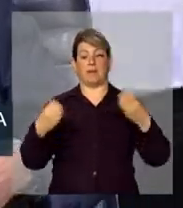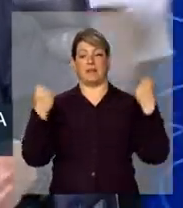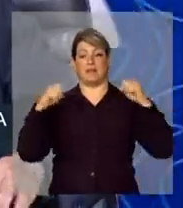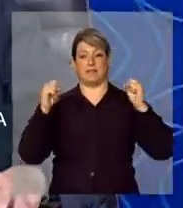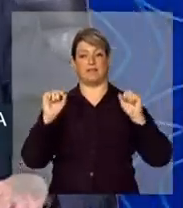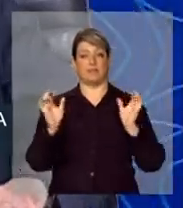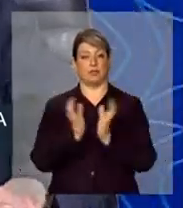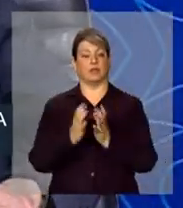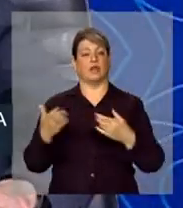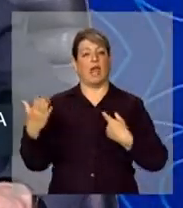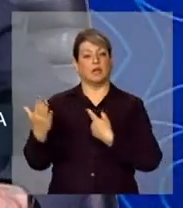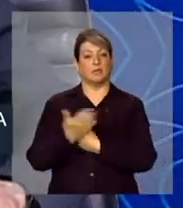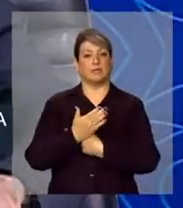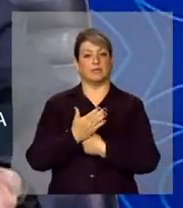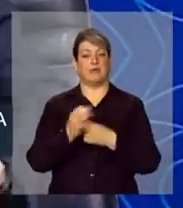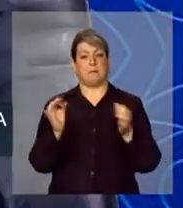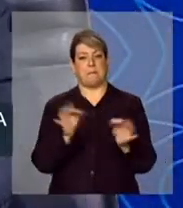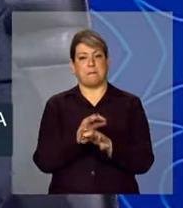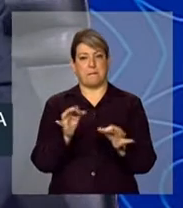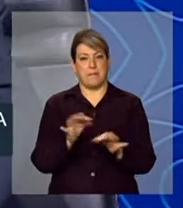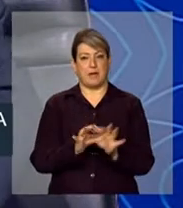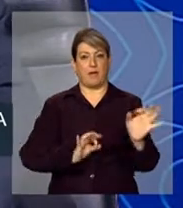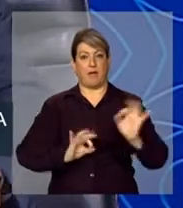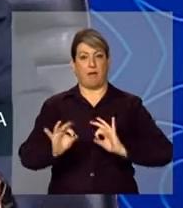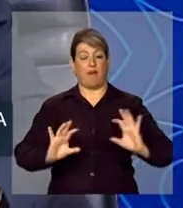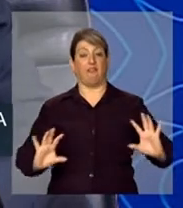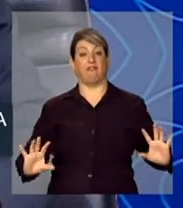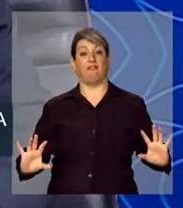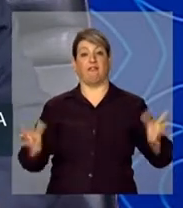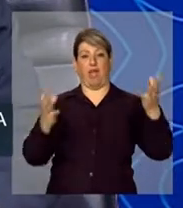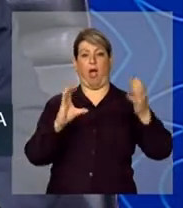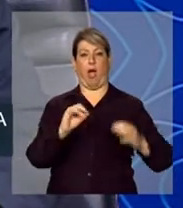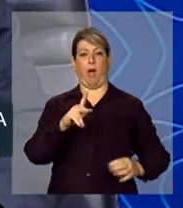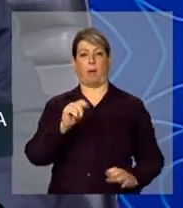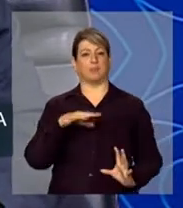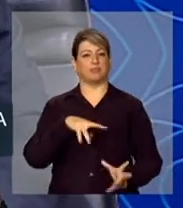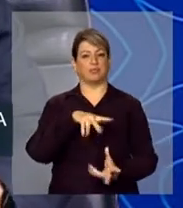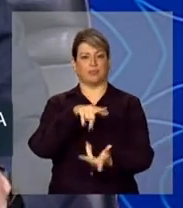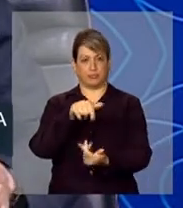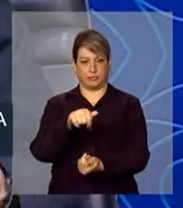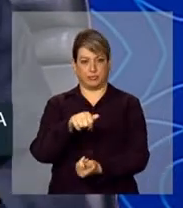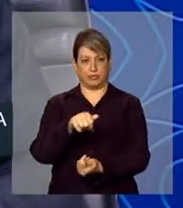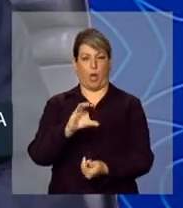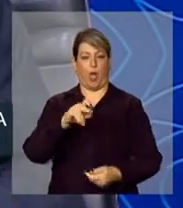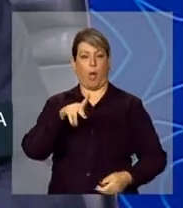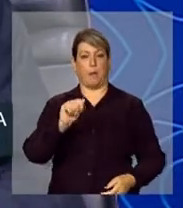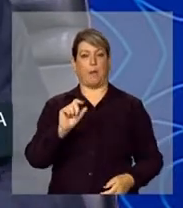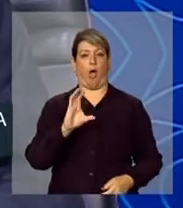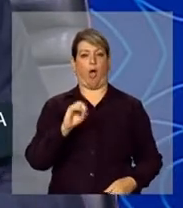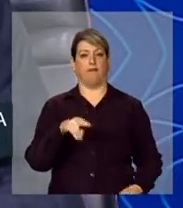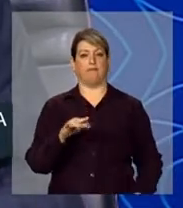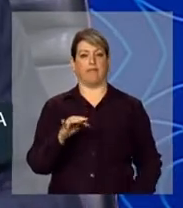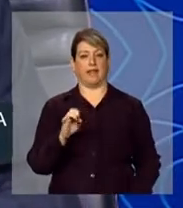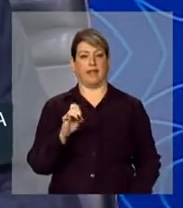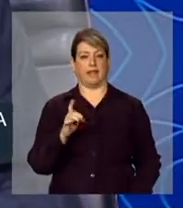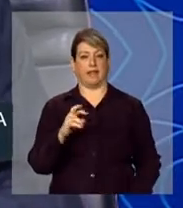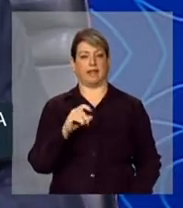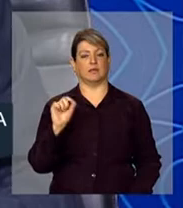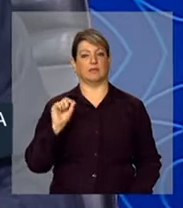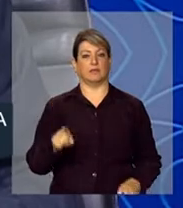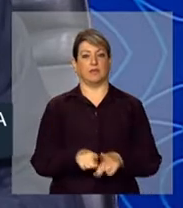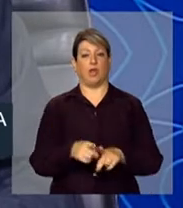em organizar e preparar a grande festa da Copa do Mundo e da Copa das Confederações. Nós somos